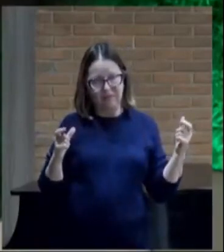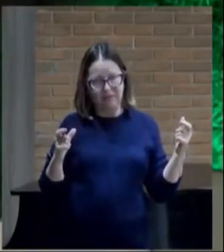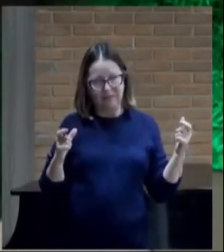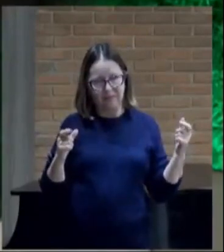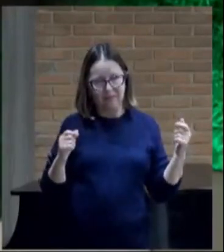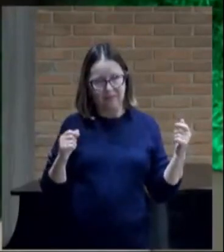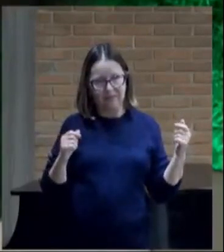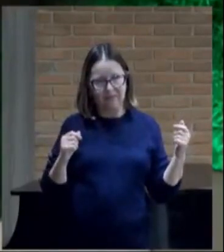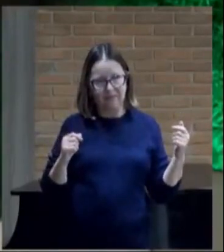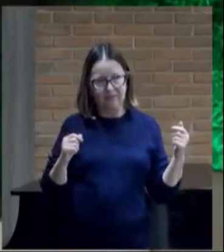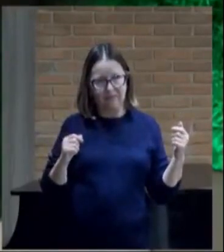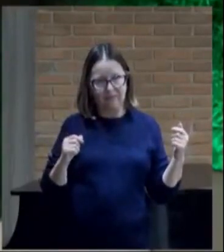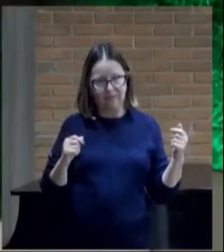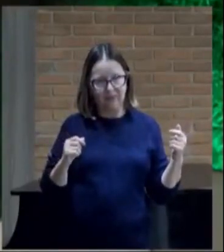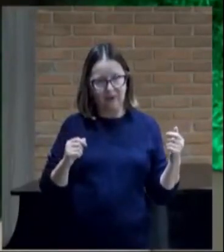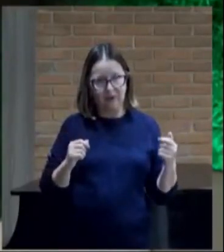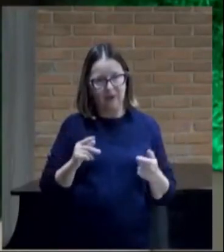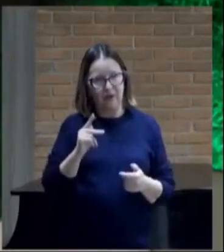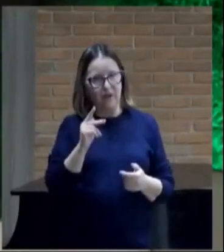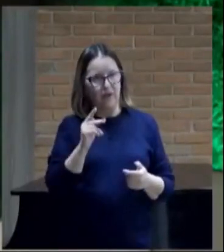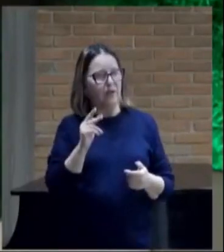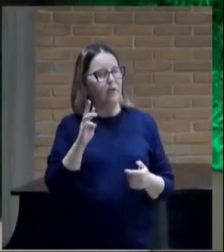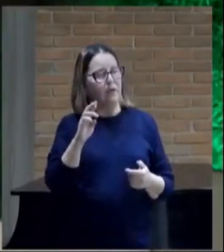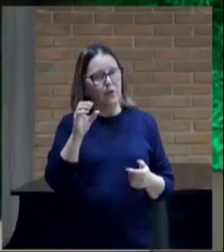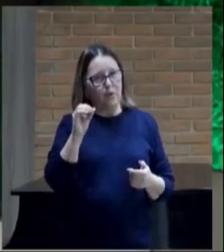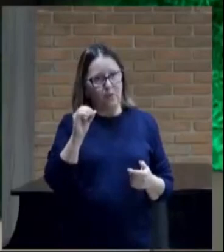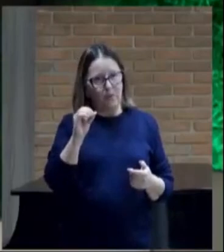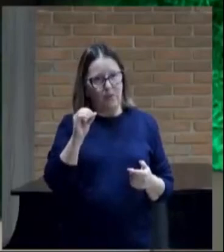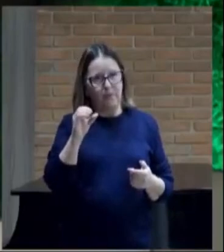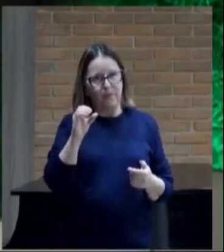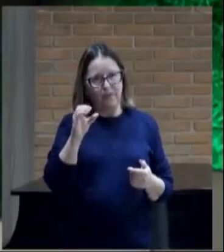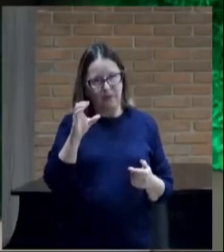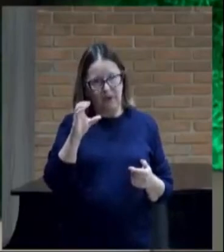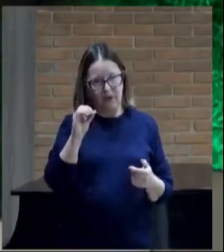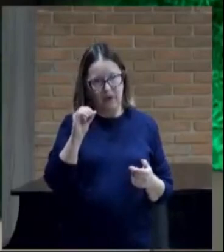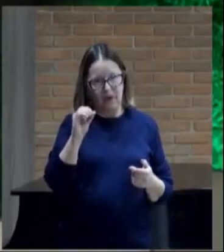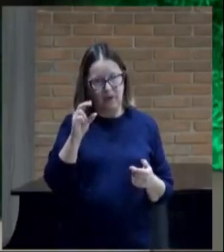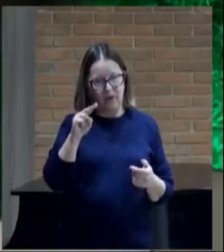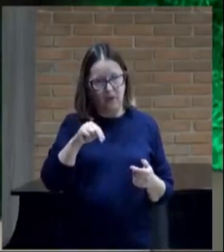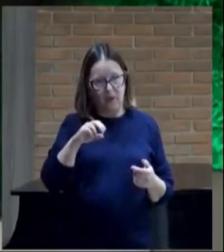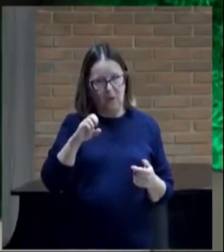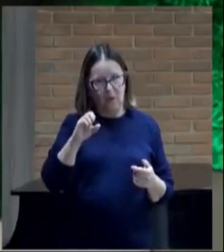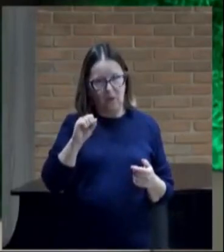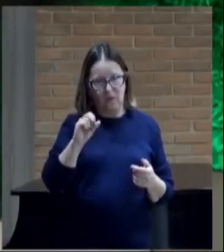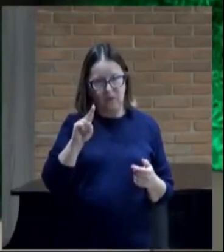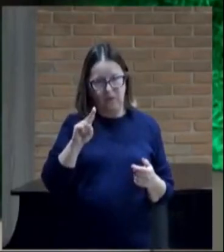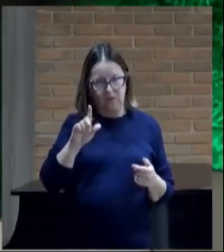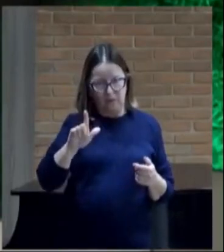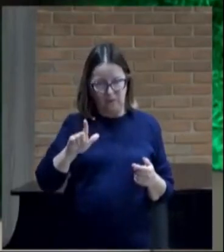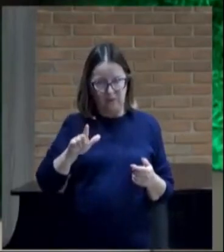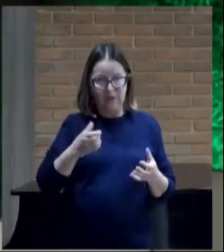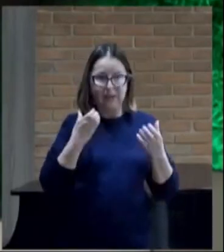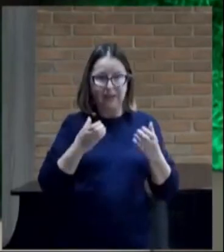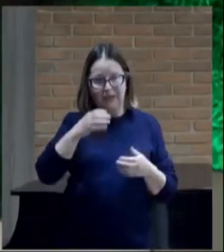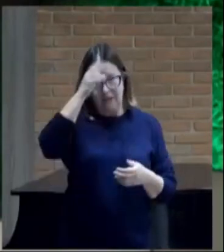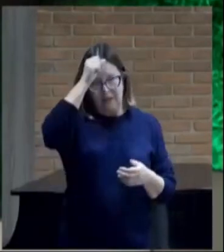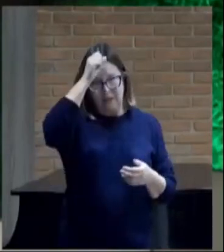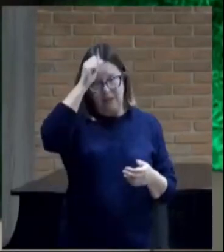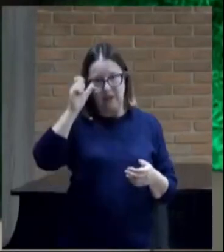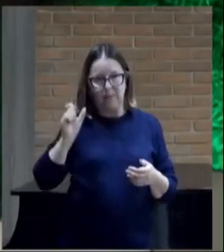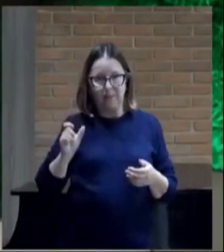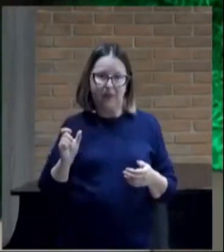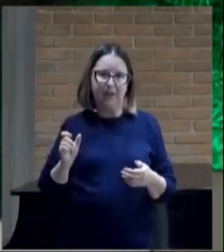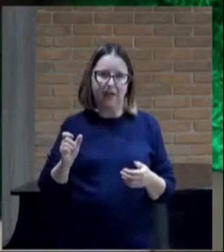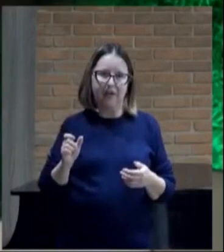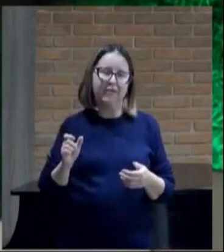e, o proconso, queria ouvir, a palavra de Paulo e de Barnabé, mas